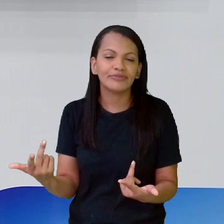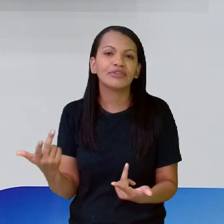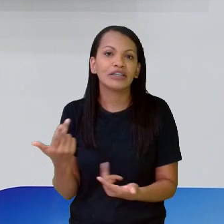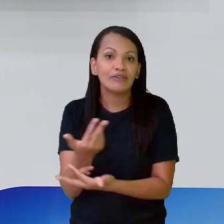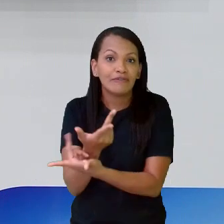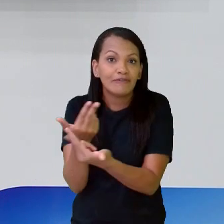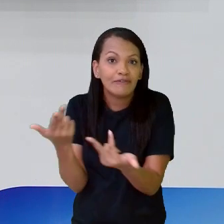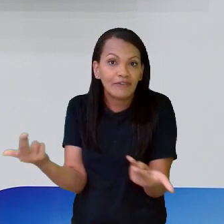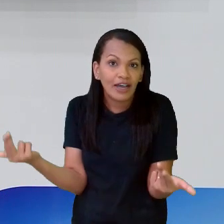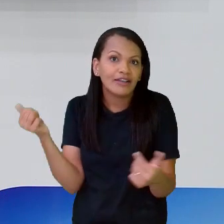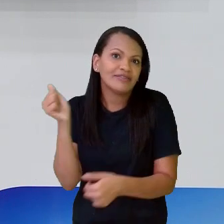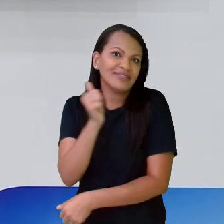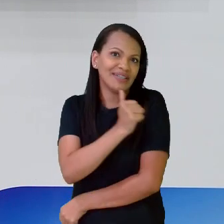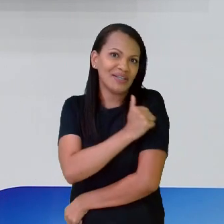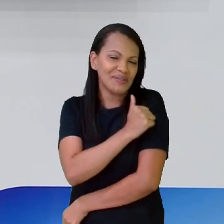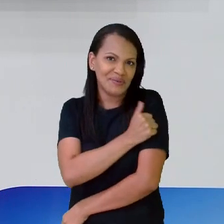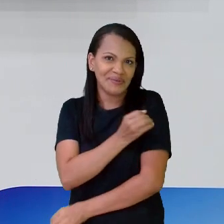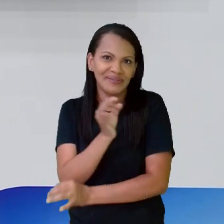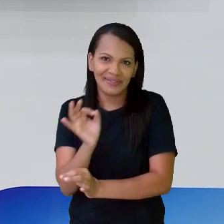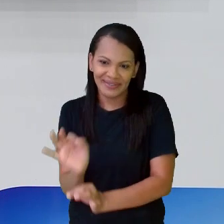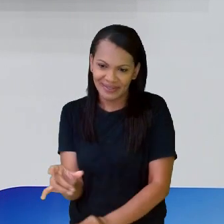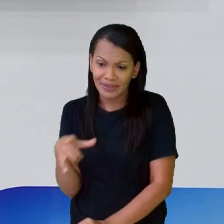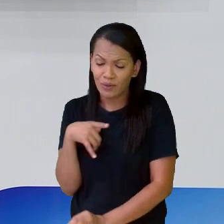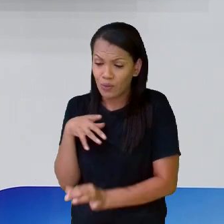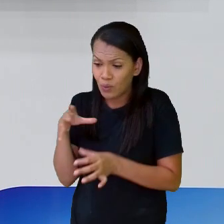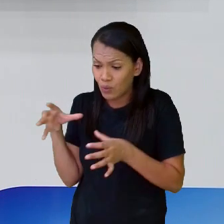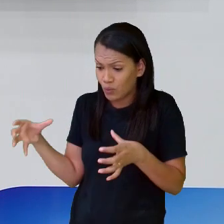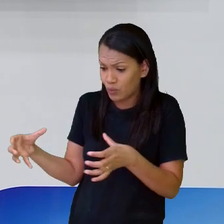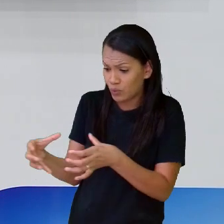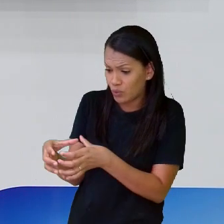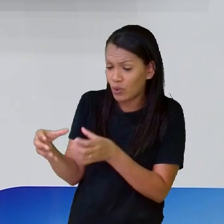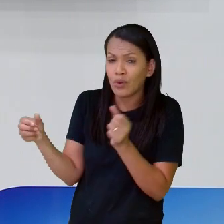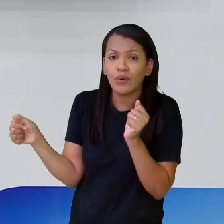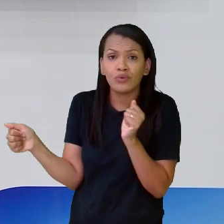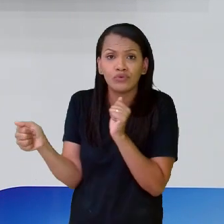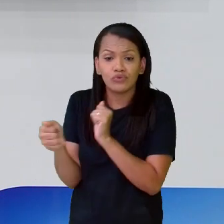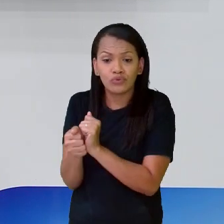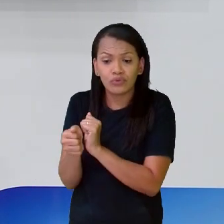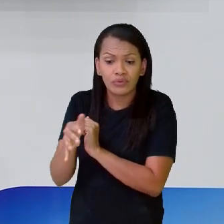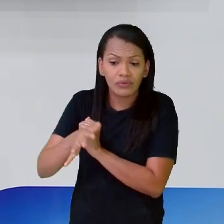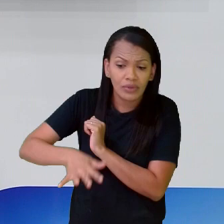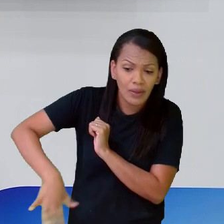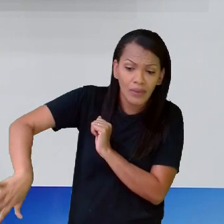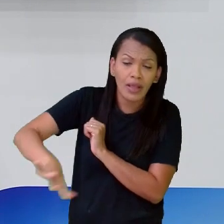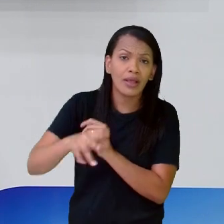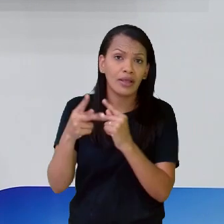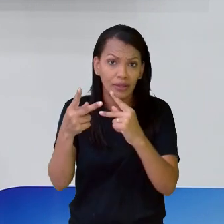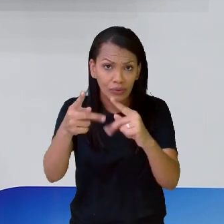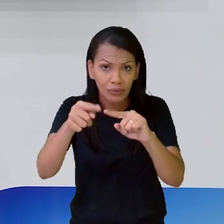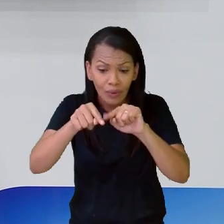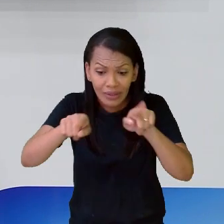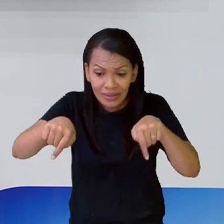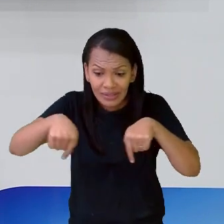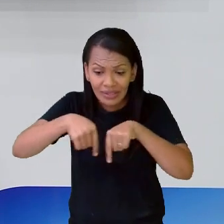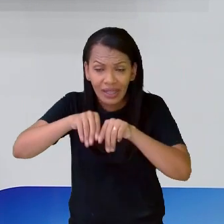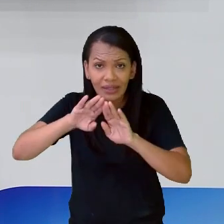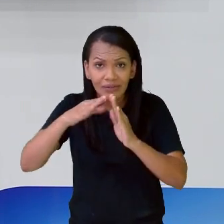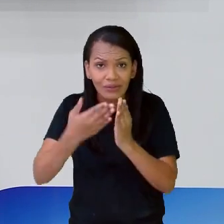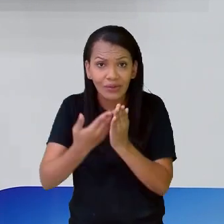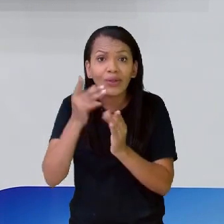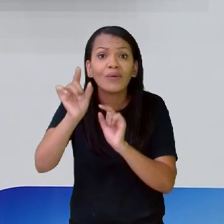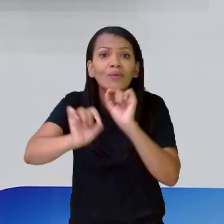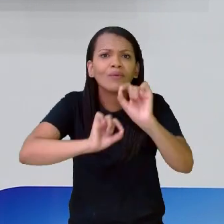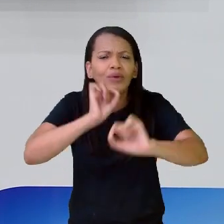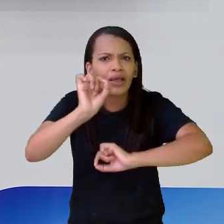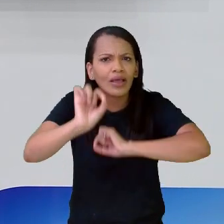grupo, certo? Aquele grupo de alunos, juntos ali naquele espaço, na sua sala de aula. É o quê? Como